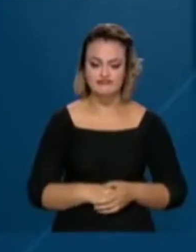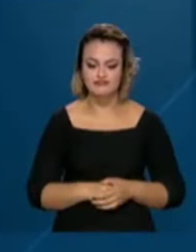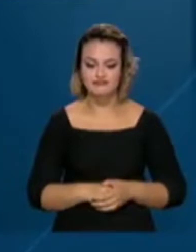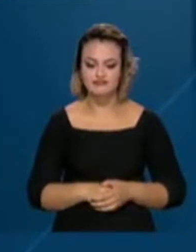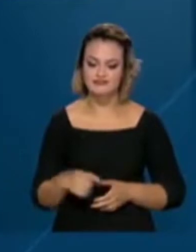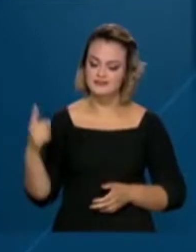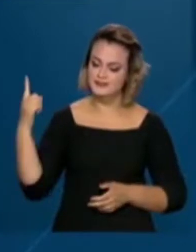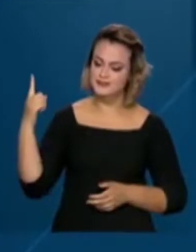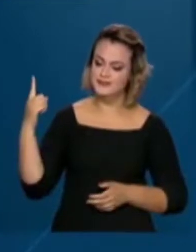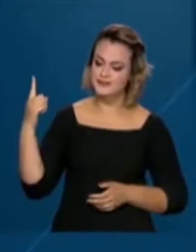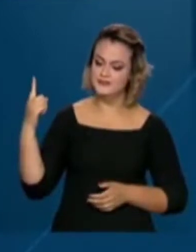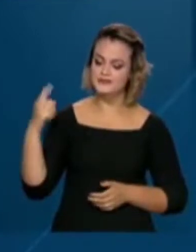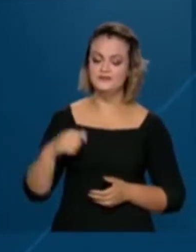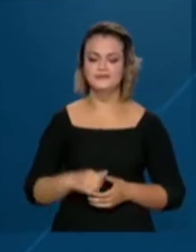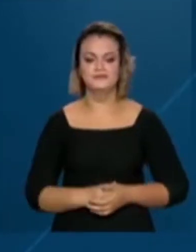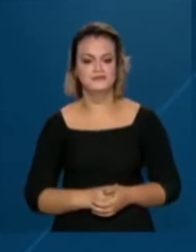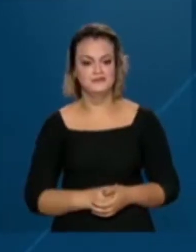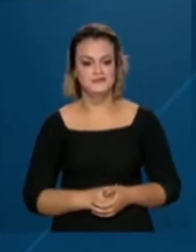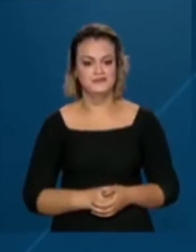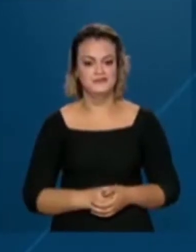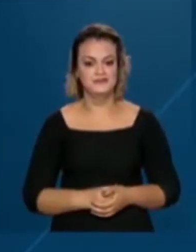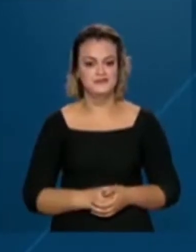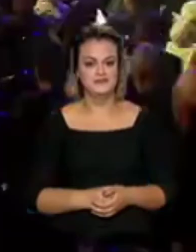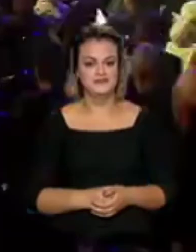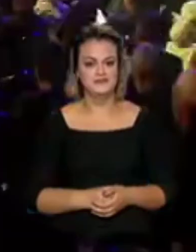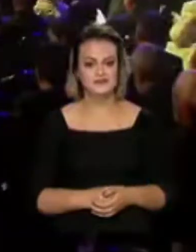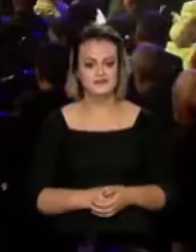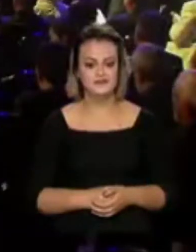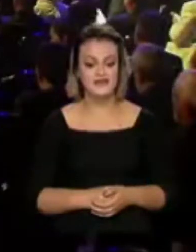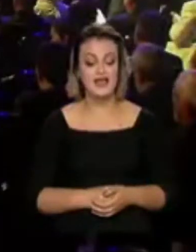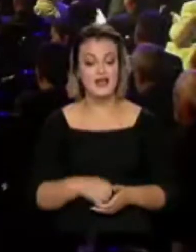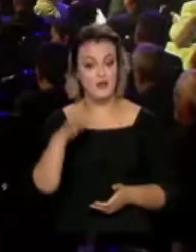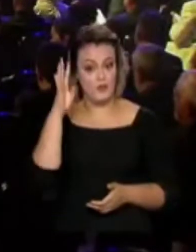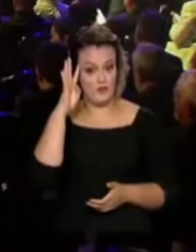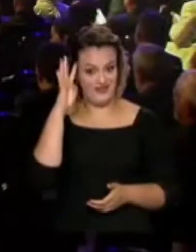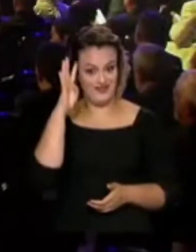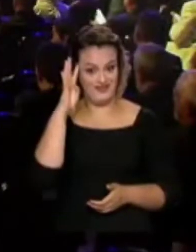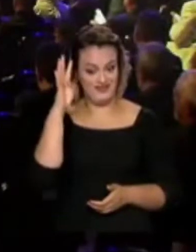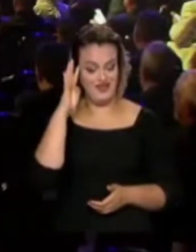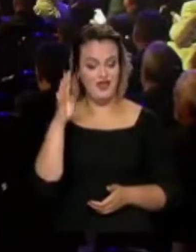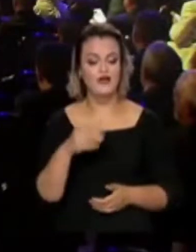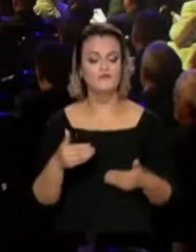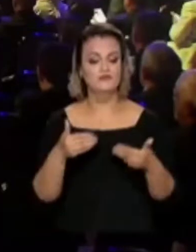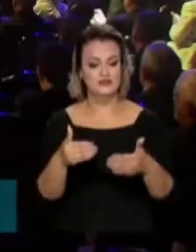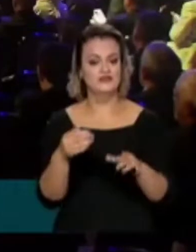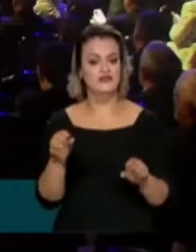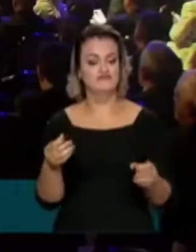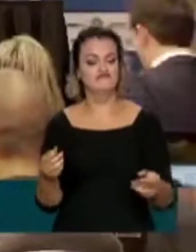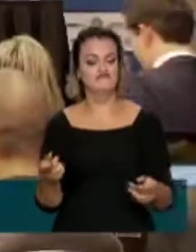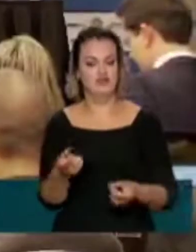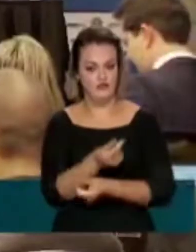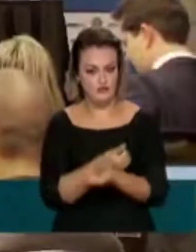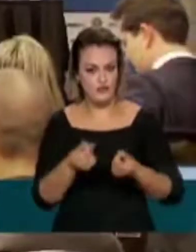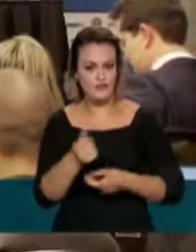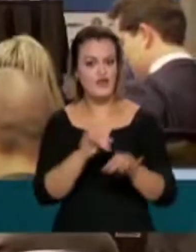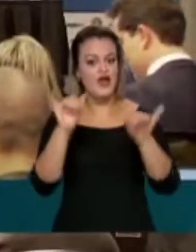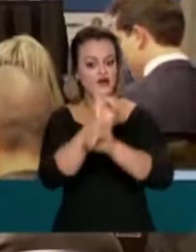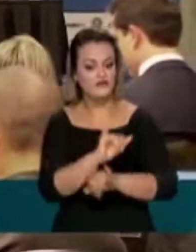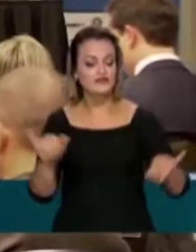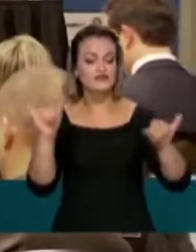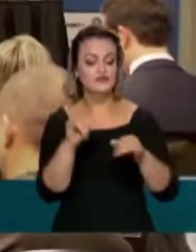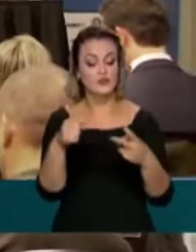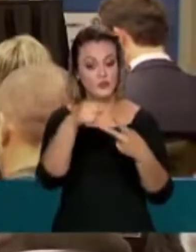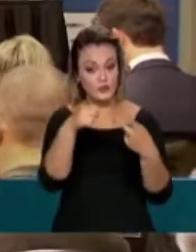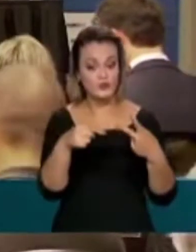rede.gov.br. E nesta quarta-feira, o Ministério da Economia anunciou mais